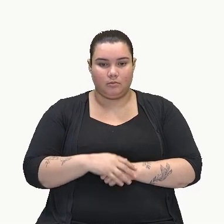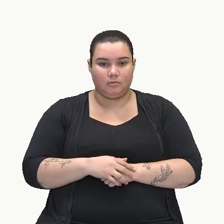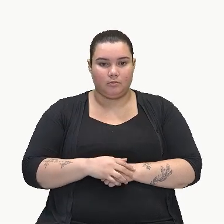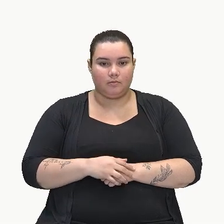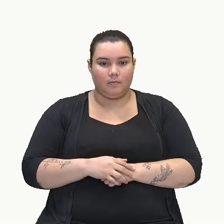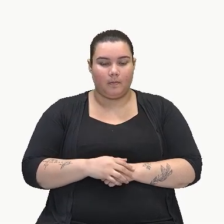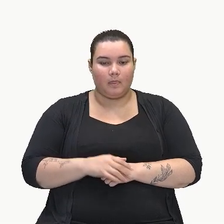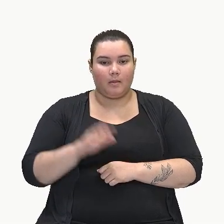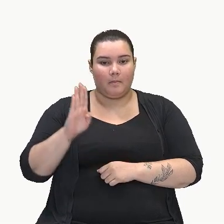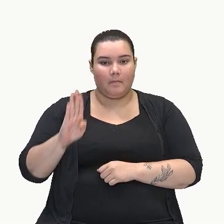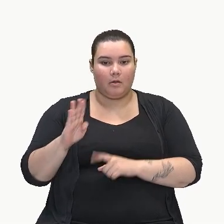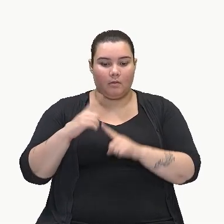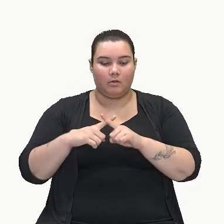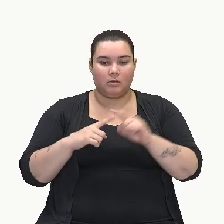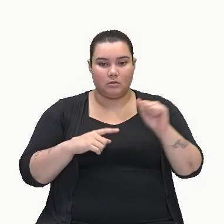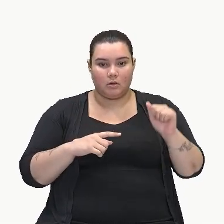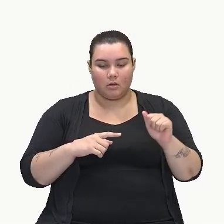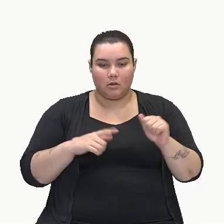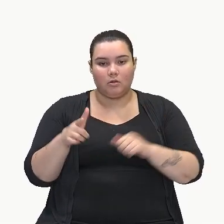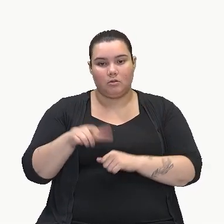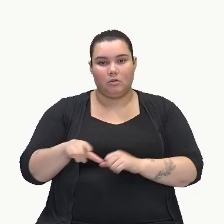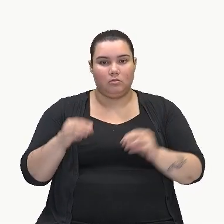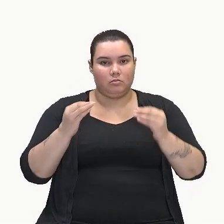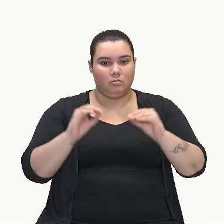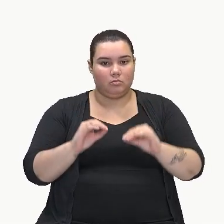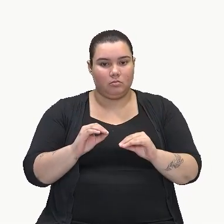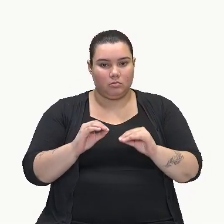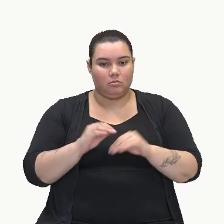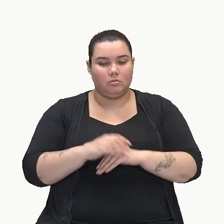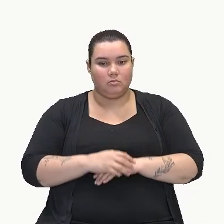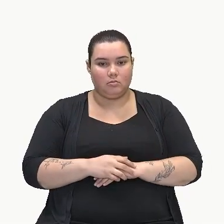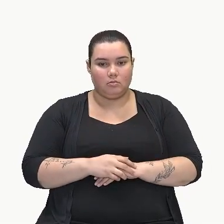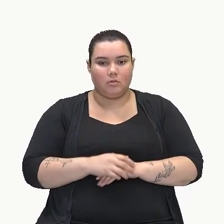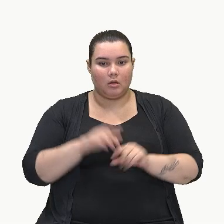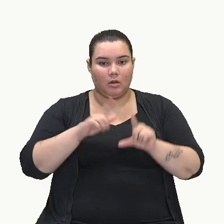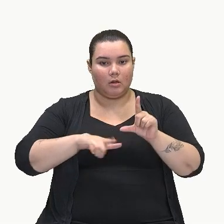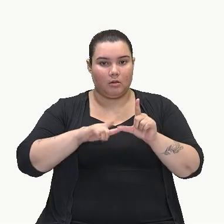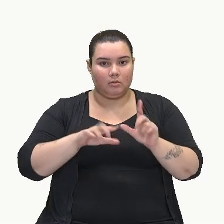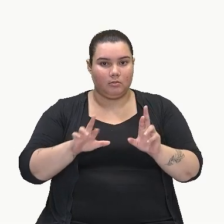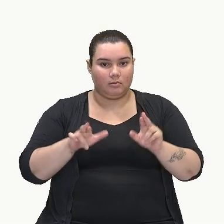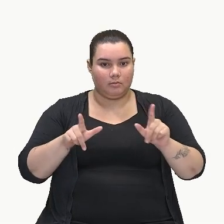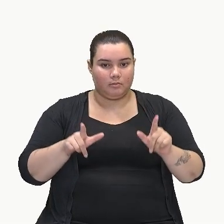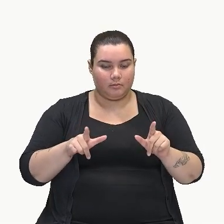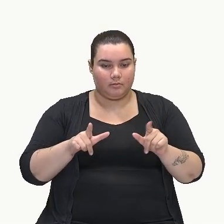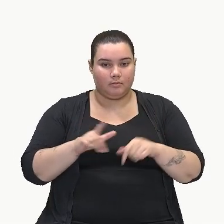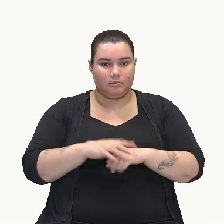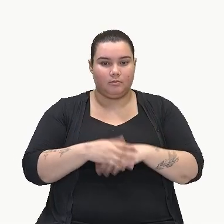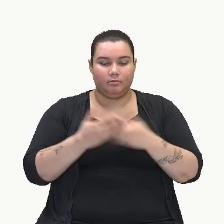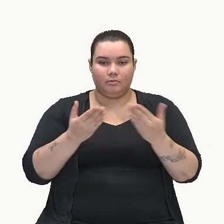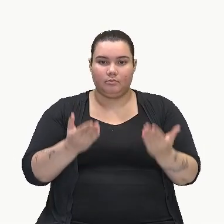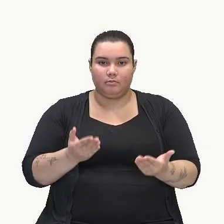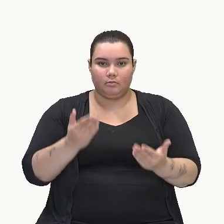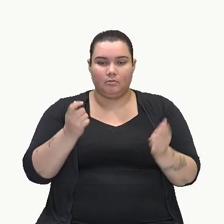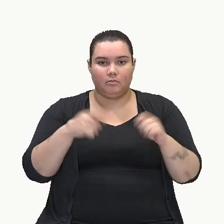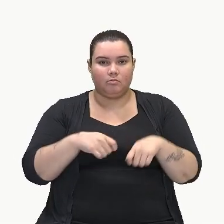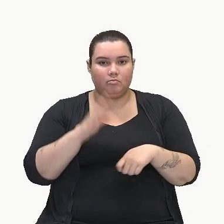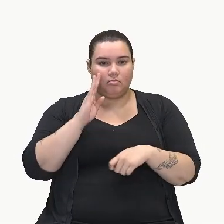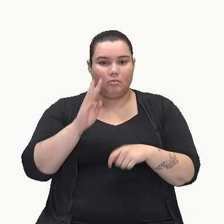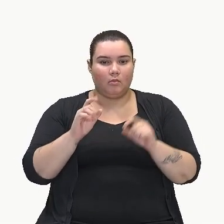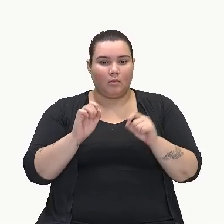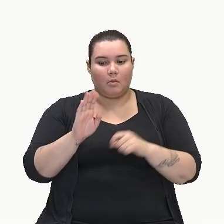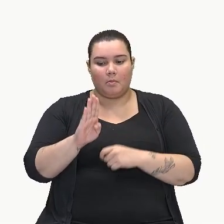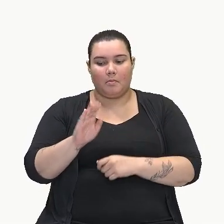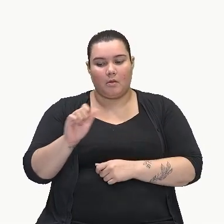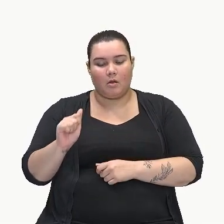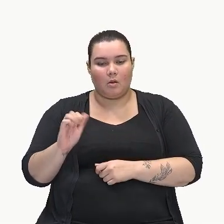B vezes A, novamente, letras diferentes. diferentes. Então, poderia botar BA